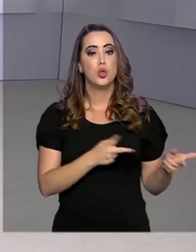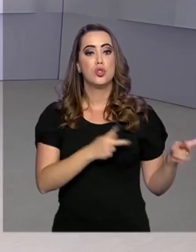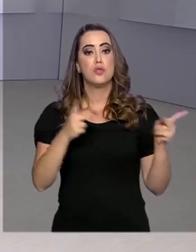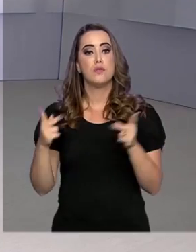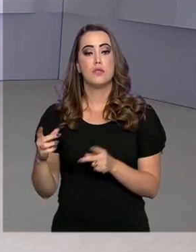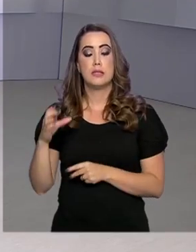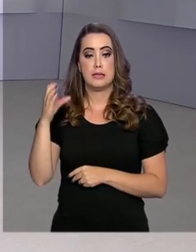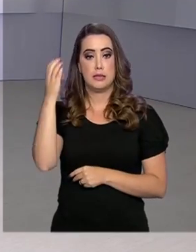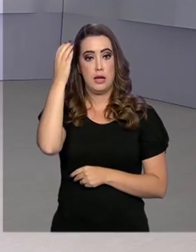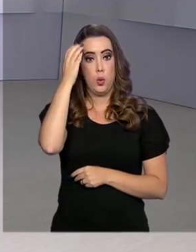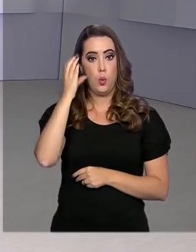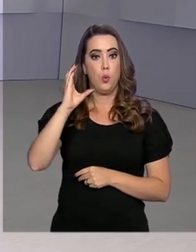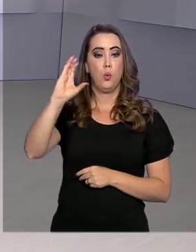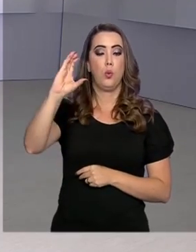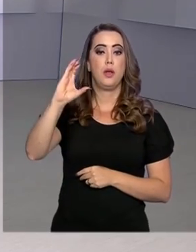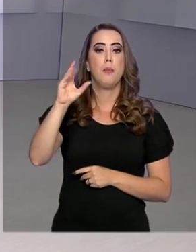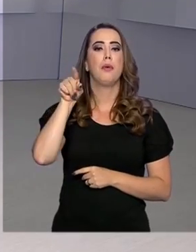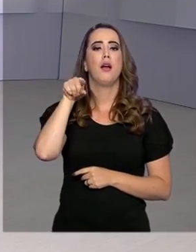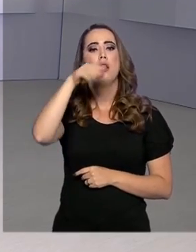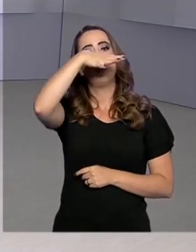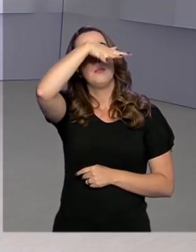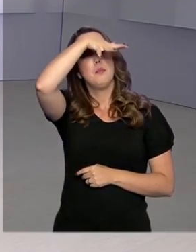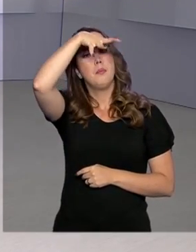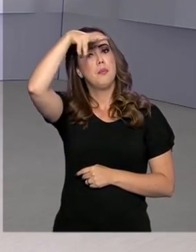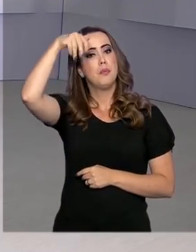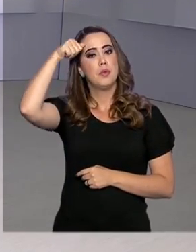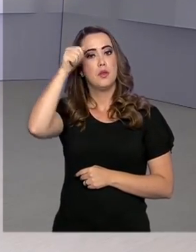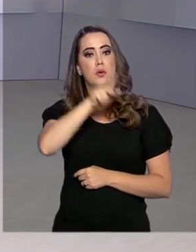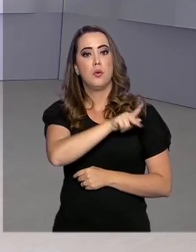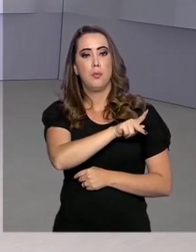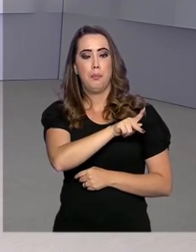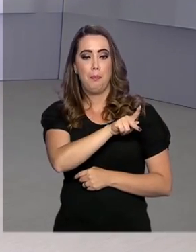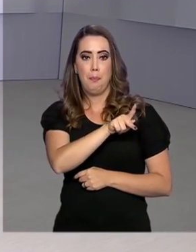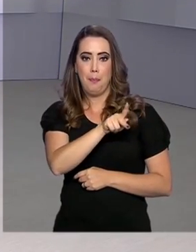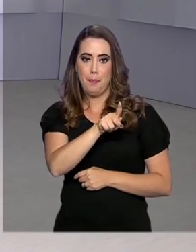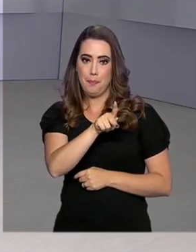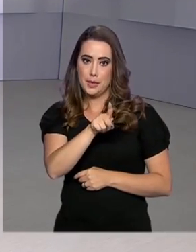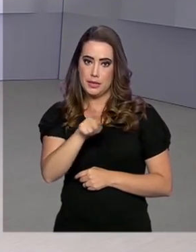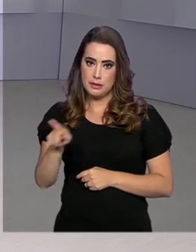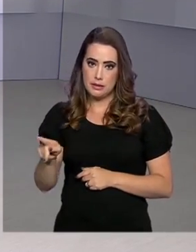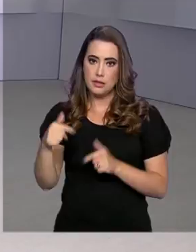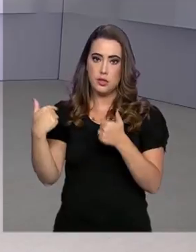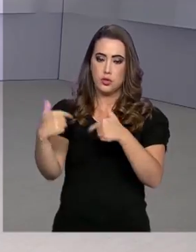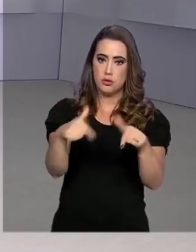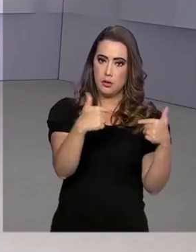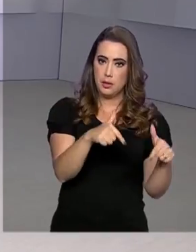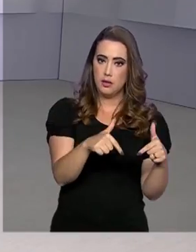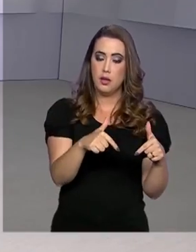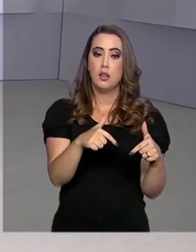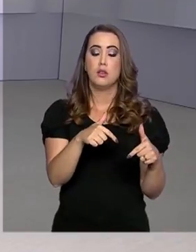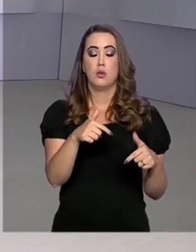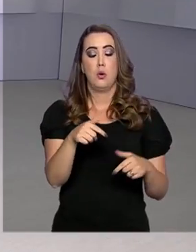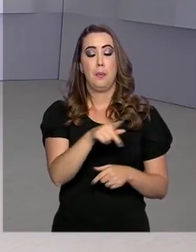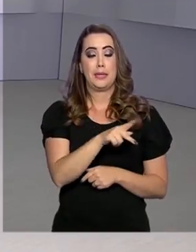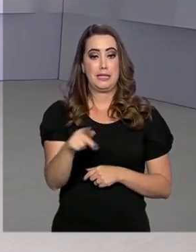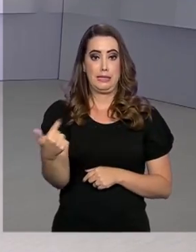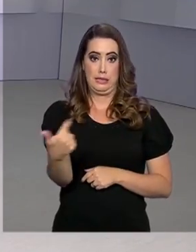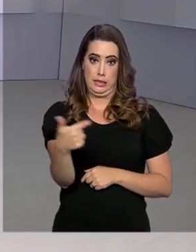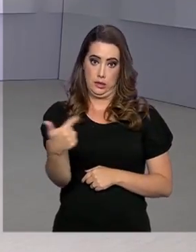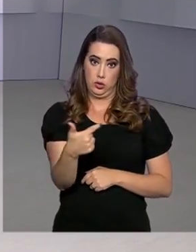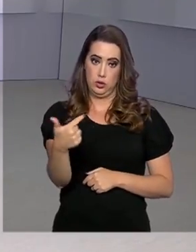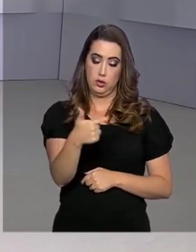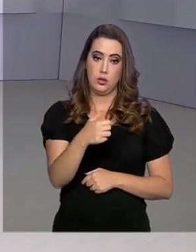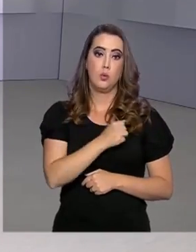a Cuiabá, em Mato Grosso, o vice-presidente em exercício, Hamilton Mourão, falou da importância da participação dos